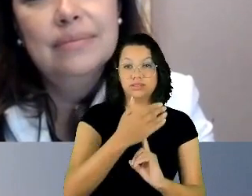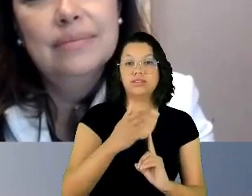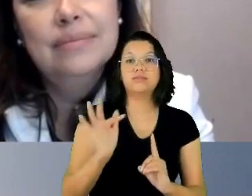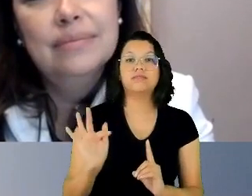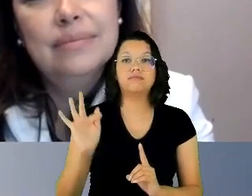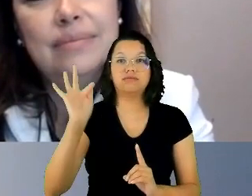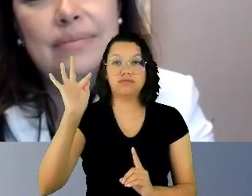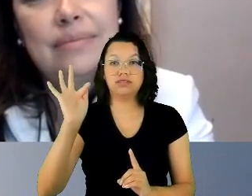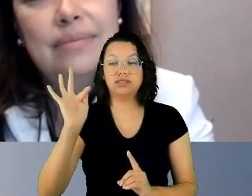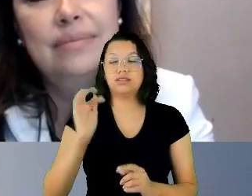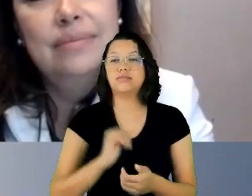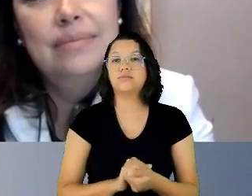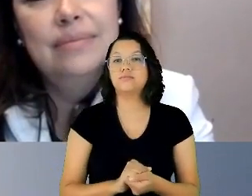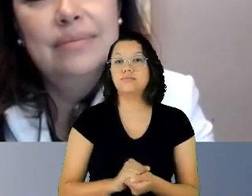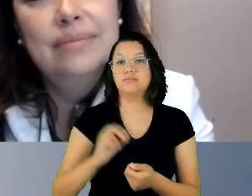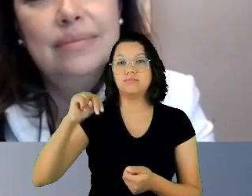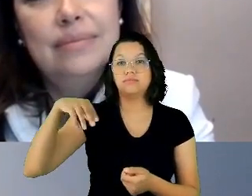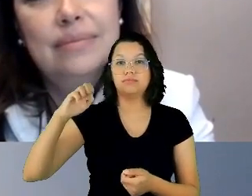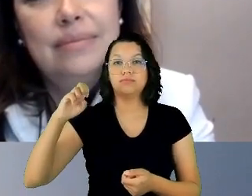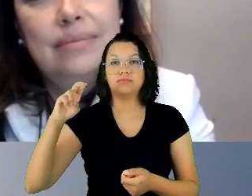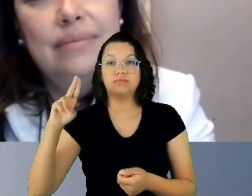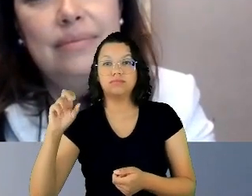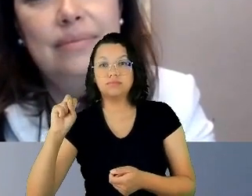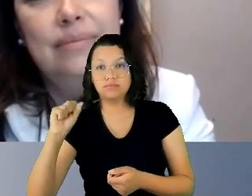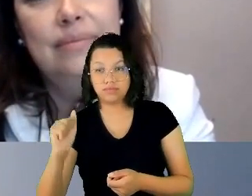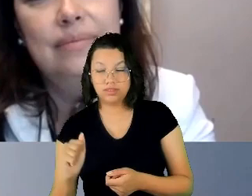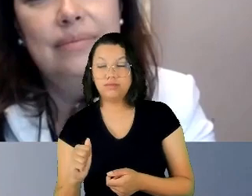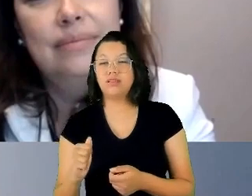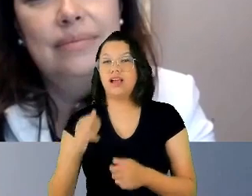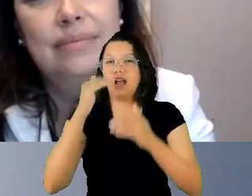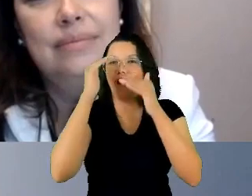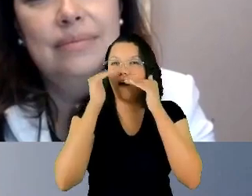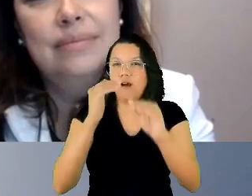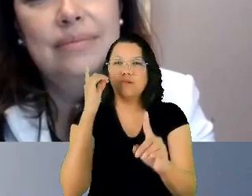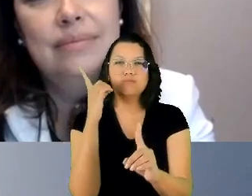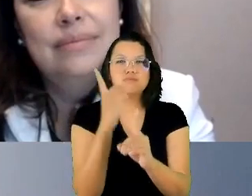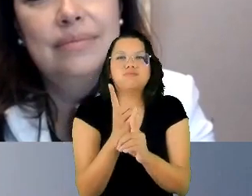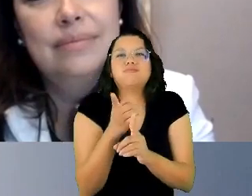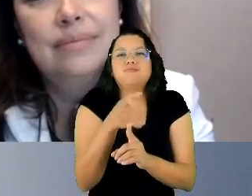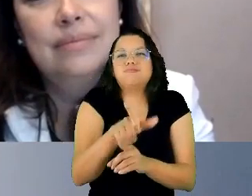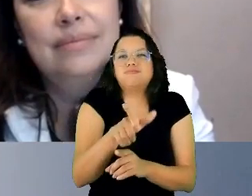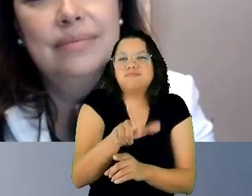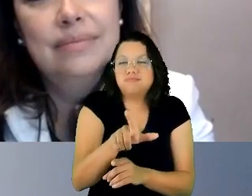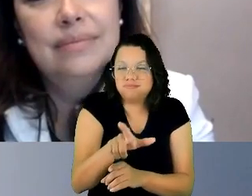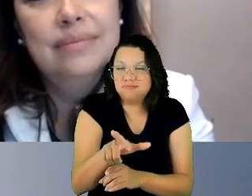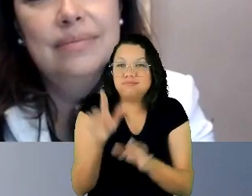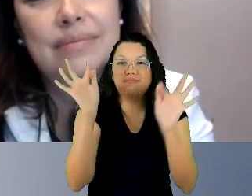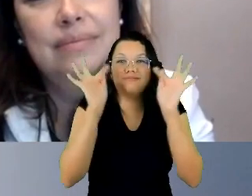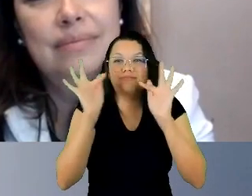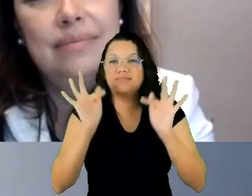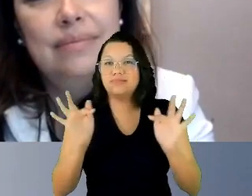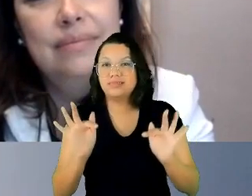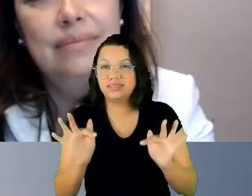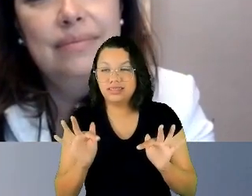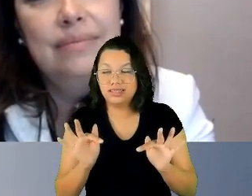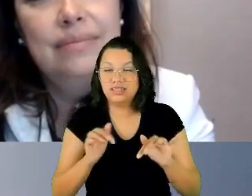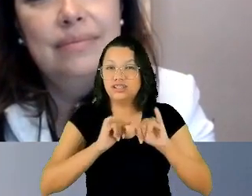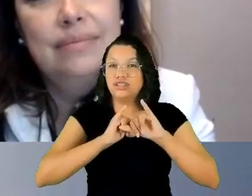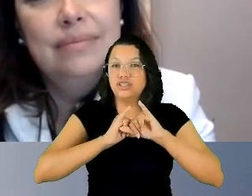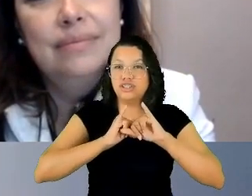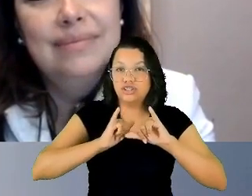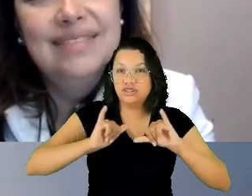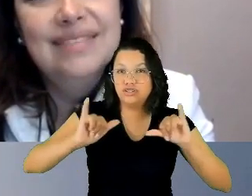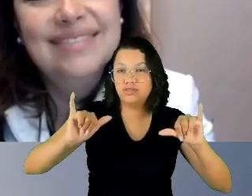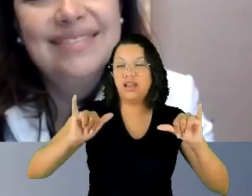a honra de reencontrá-la e a honra e alegria de partilharmos dos mesmos valores. Também cumprimento a